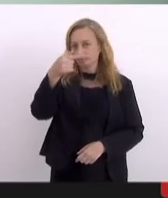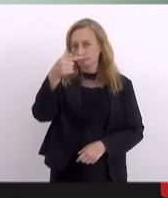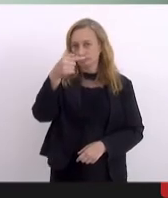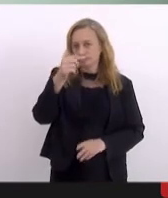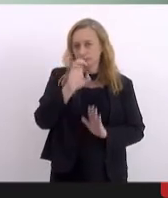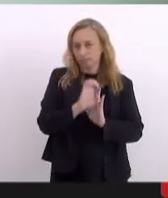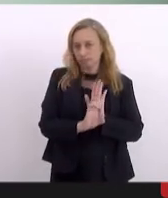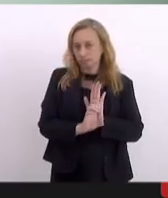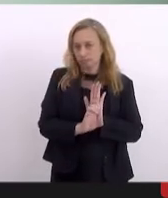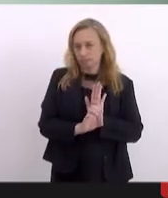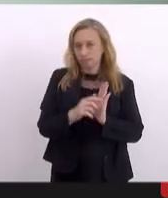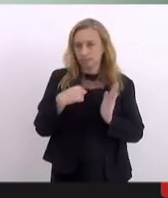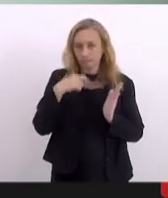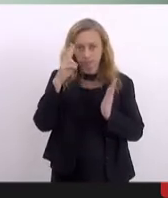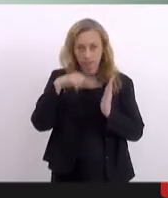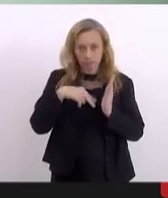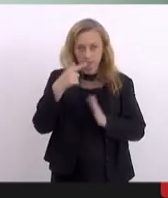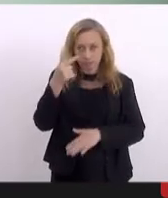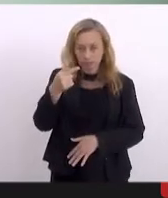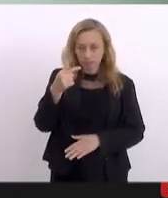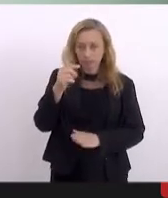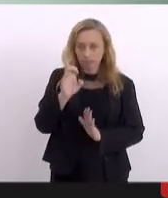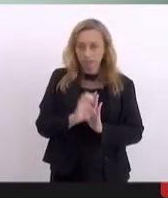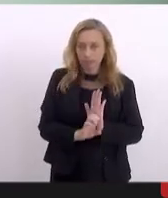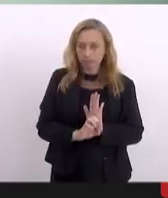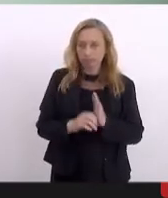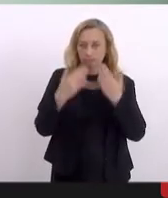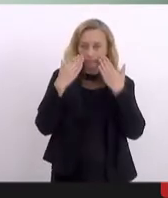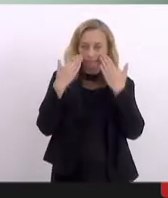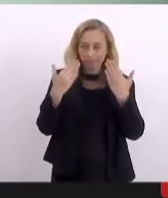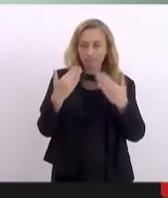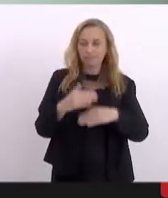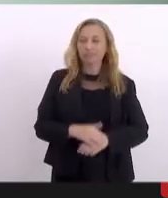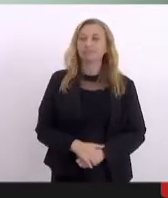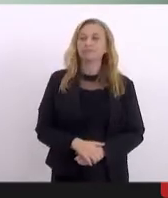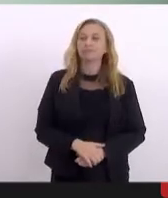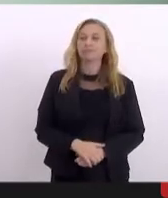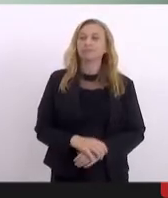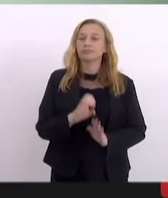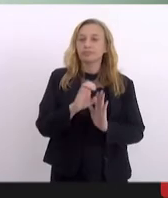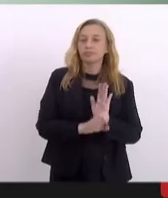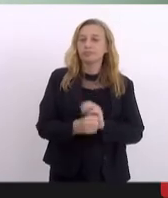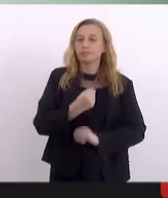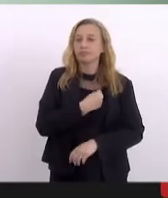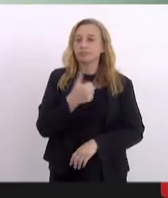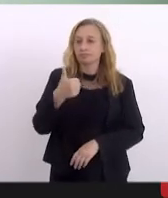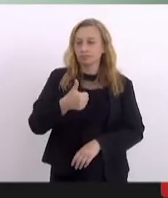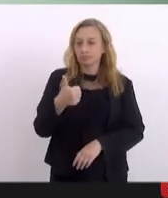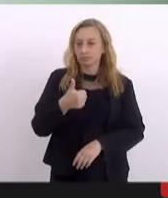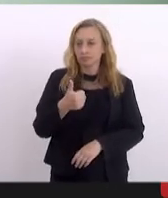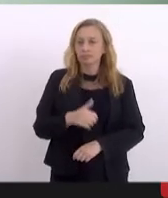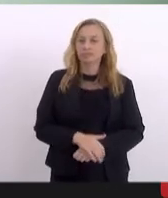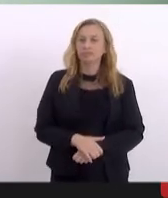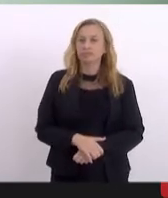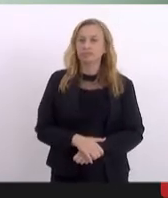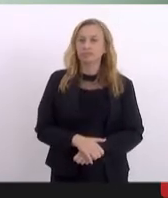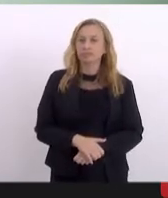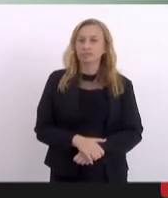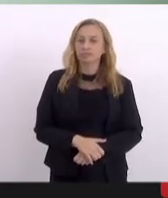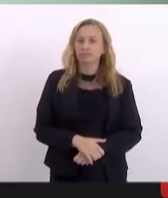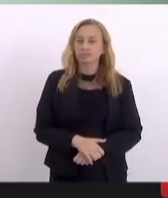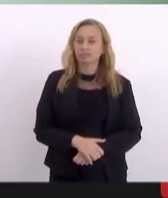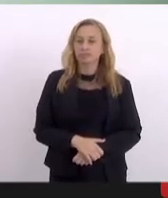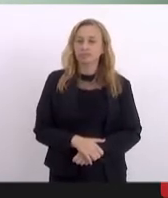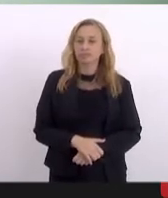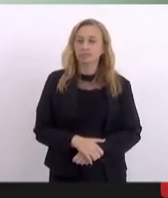emendas. Eu vou ler, então, as sete emendas que foram apresentadas. Emenda número um. Ficam estabelecidas